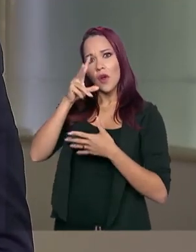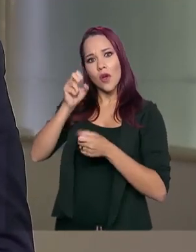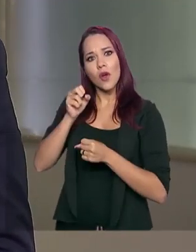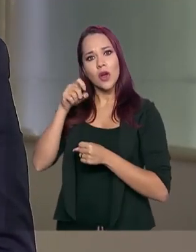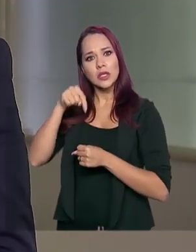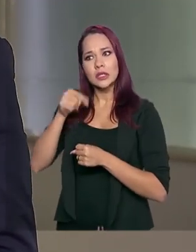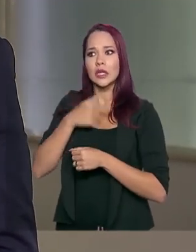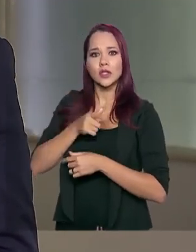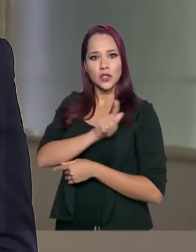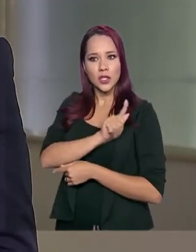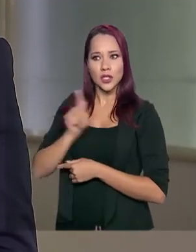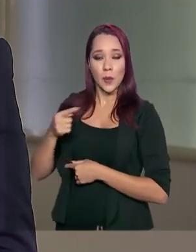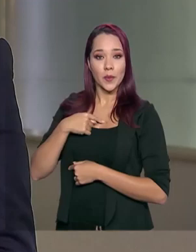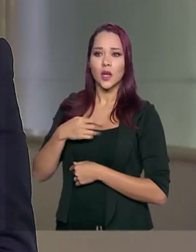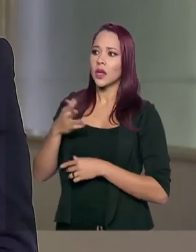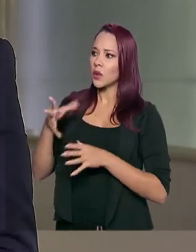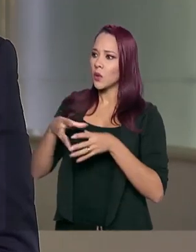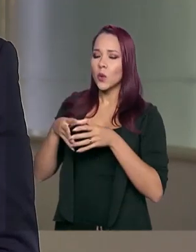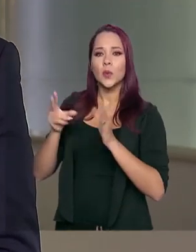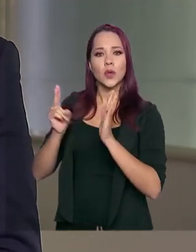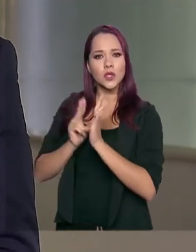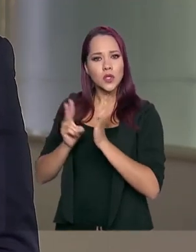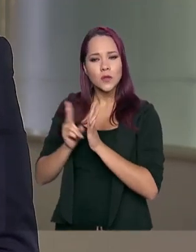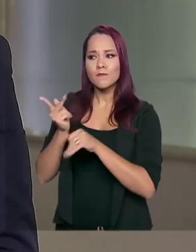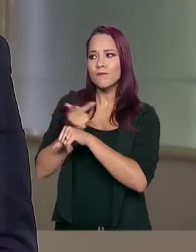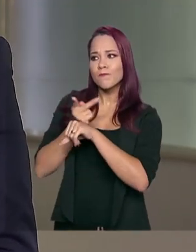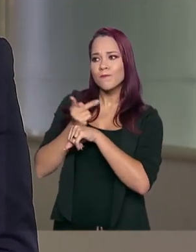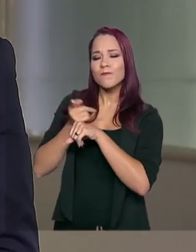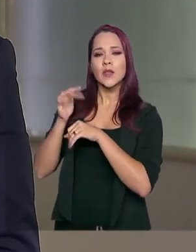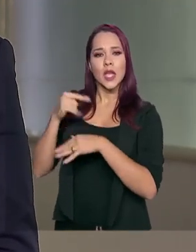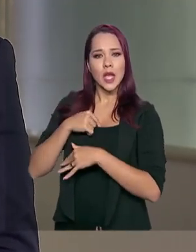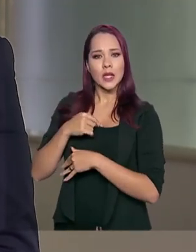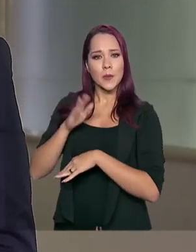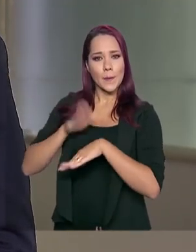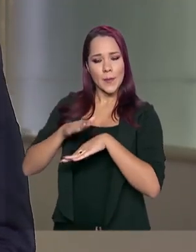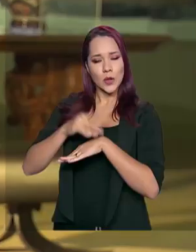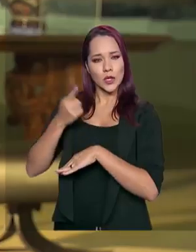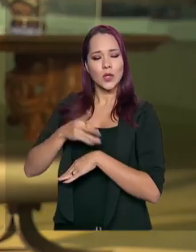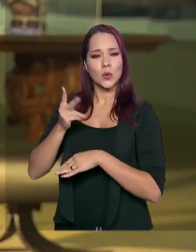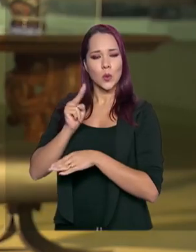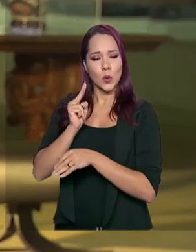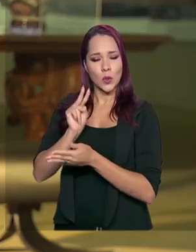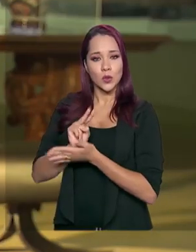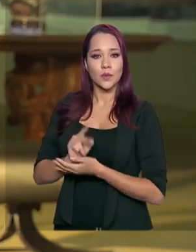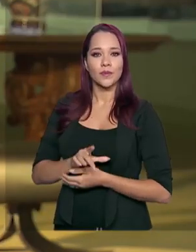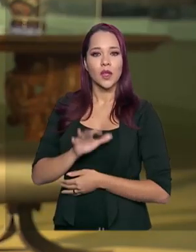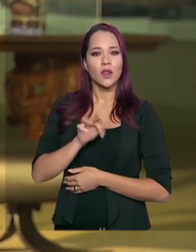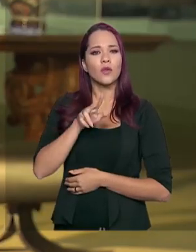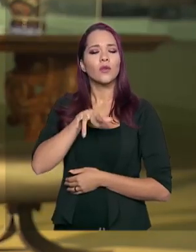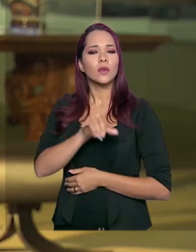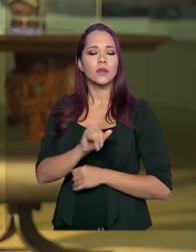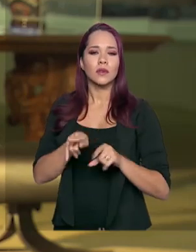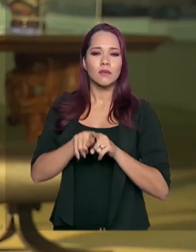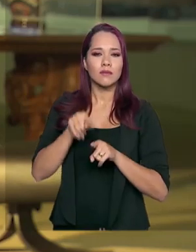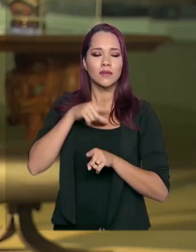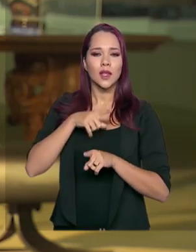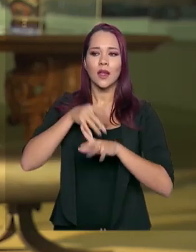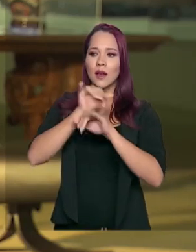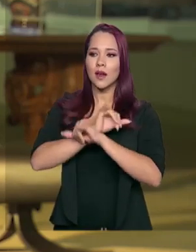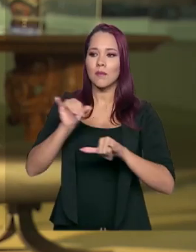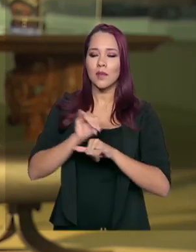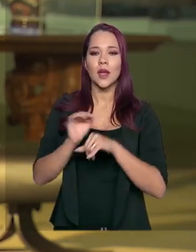gestão, que os indígenas procurem, através da autonomia, se manterem. E a FUNAI lançou também a campanha